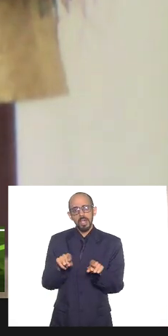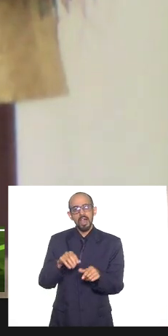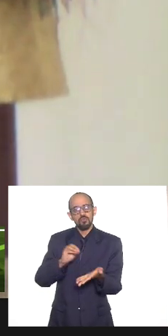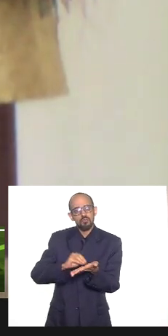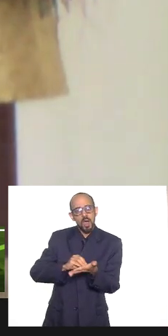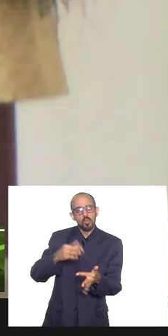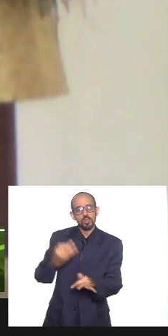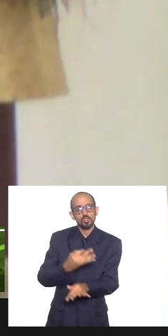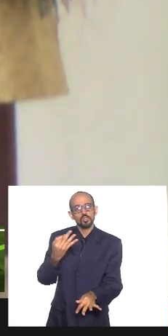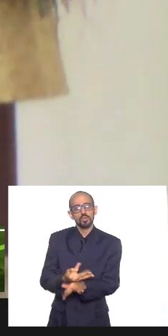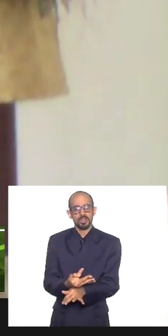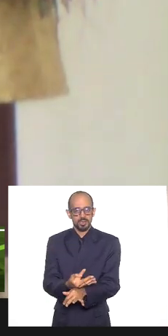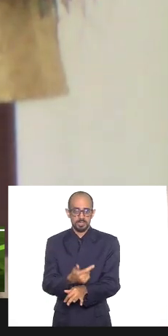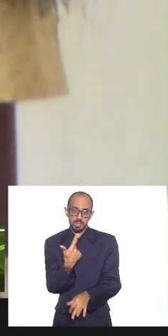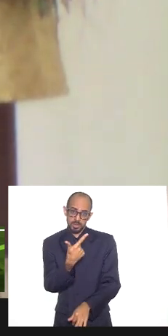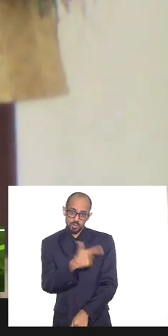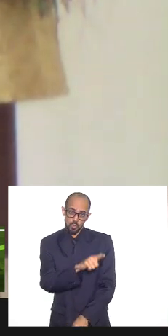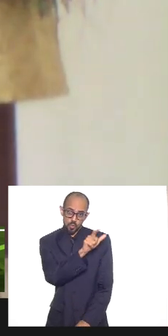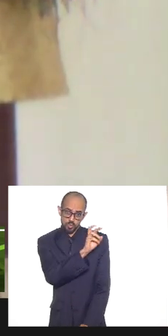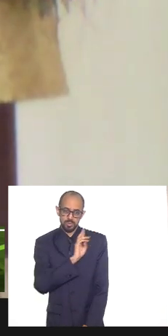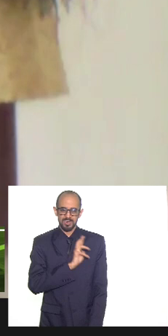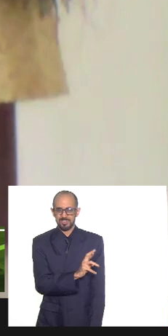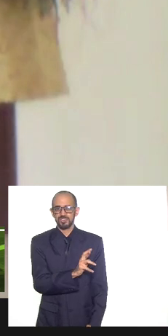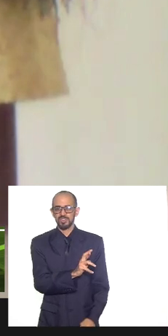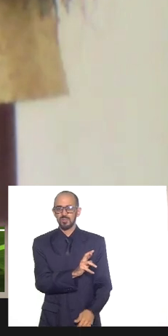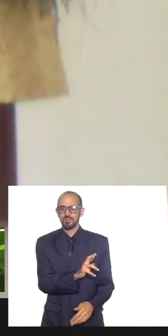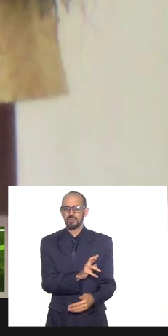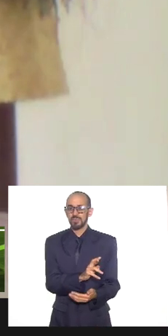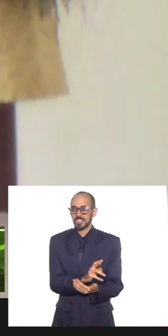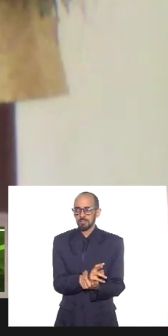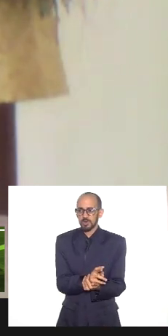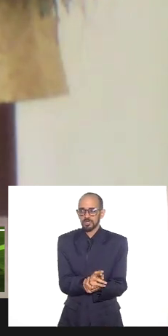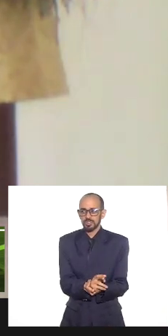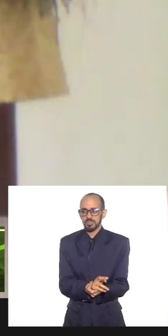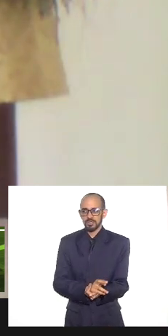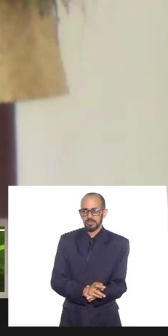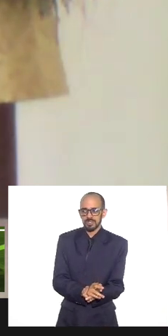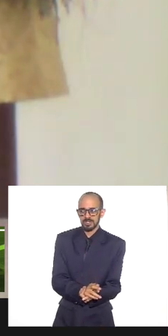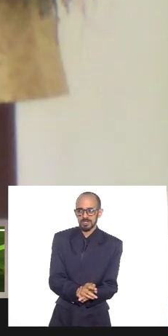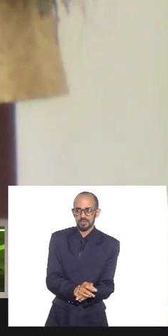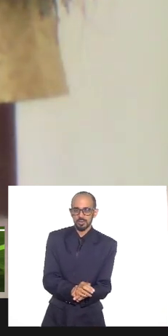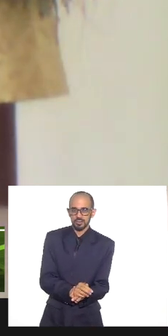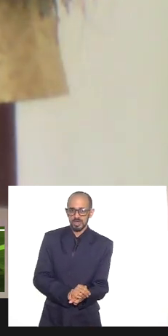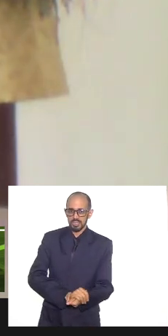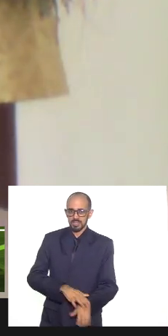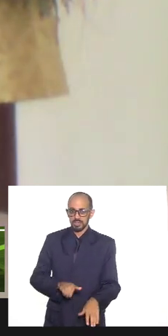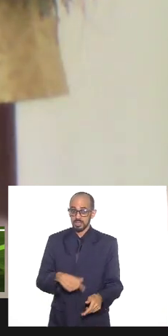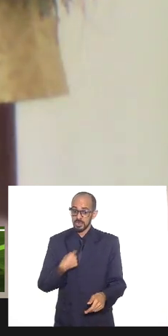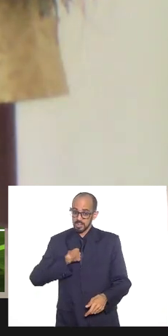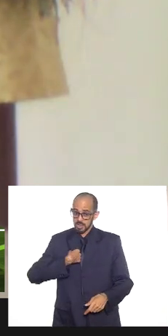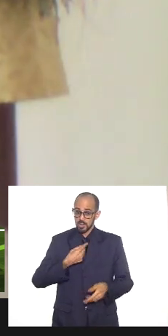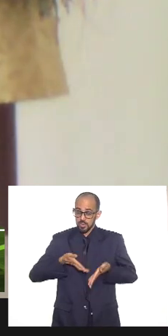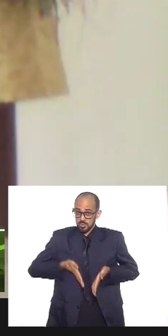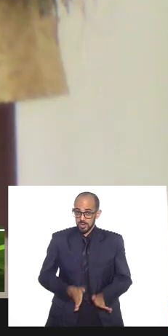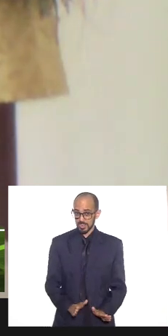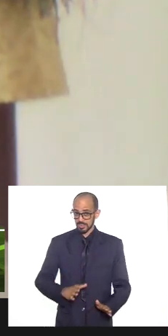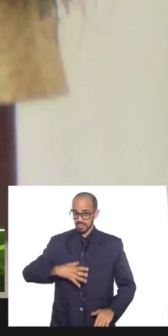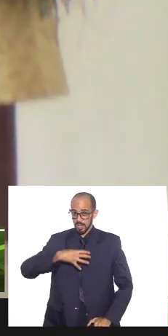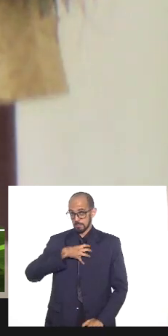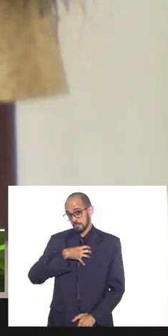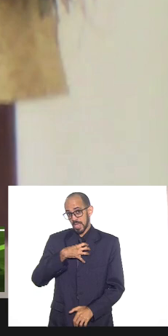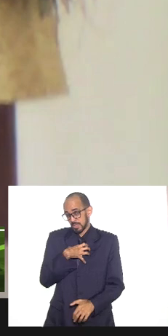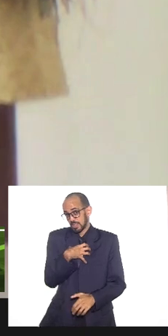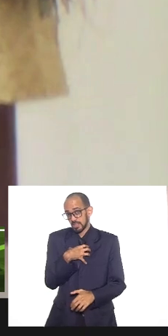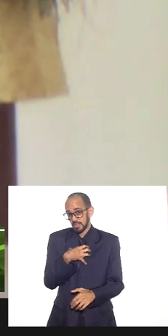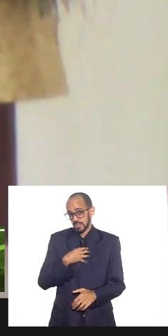década de 80, a gente, eu sou um baiano, estou aqui na Bahia, voltei para a Bahia agora, depois de